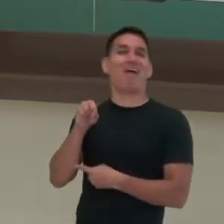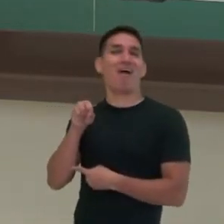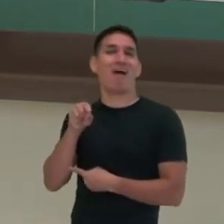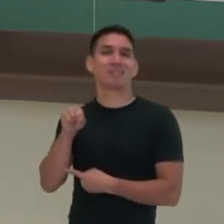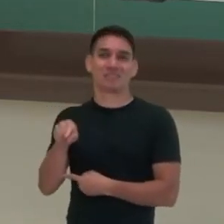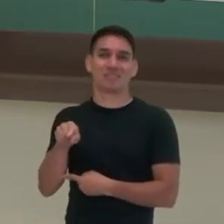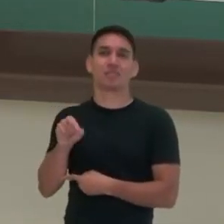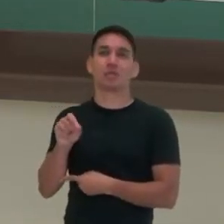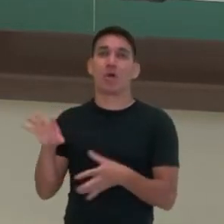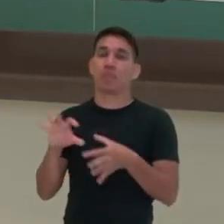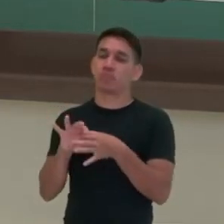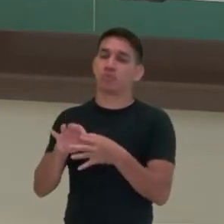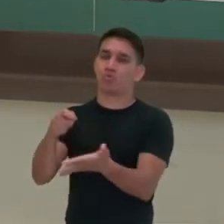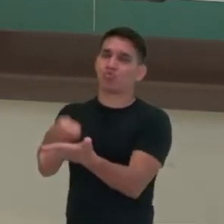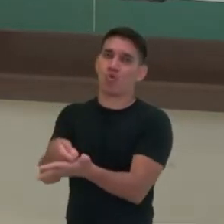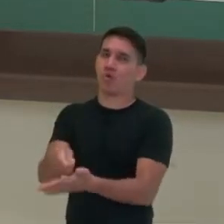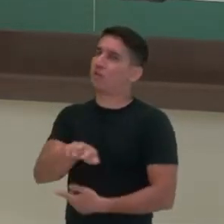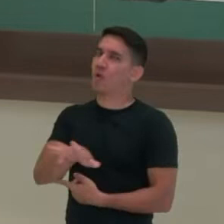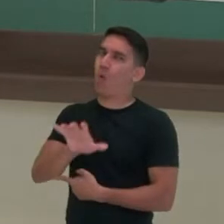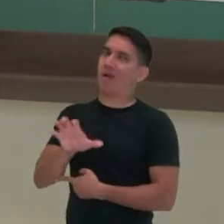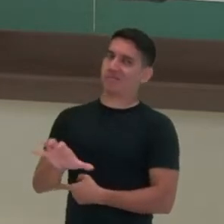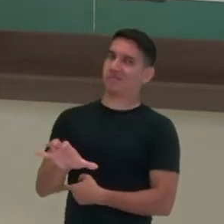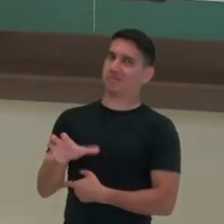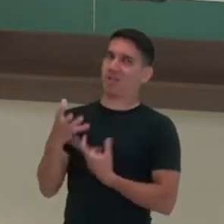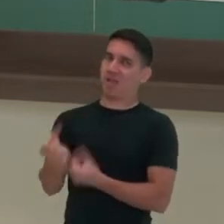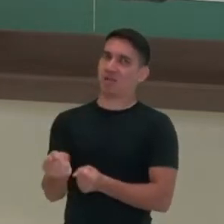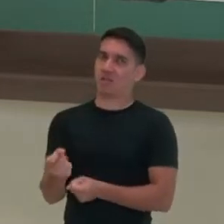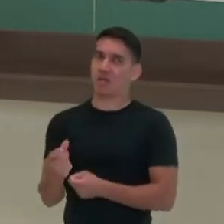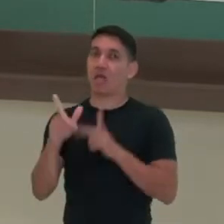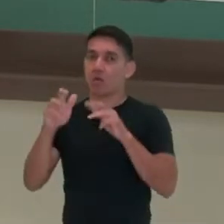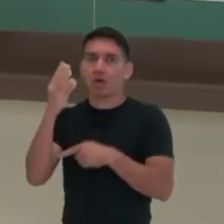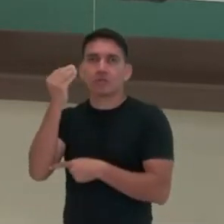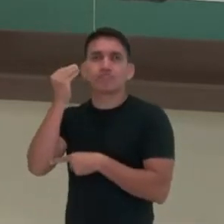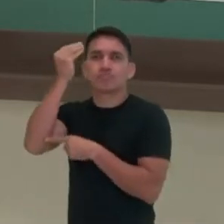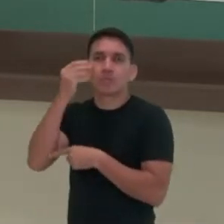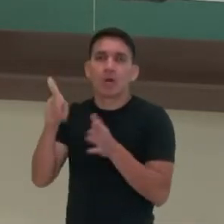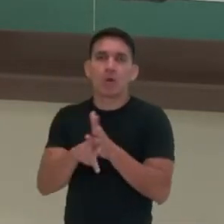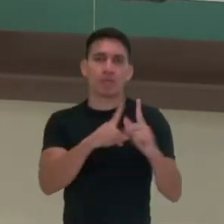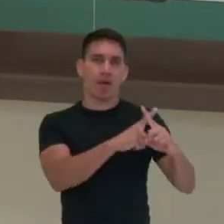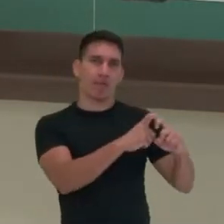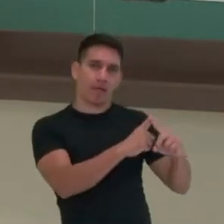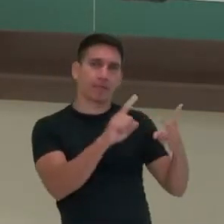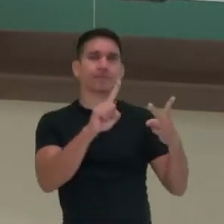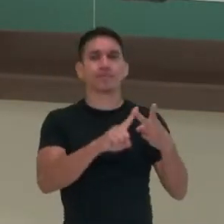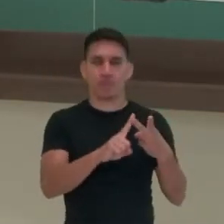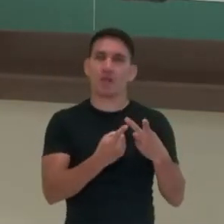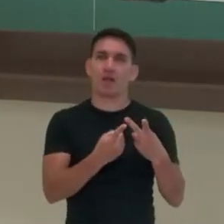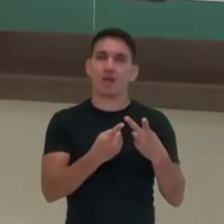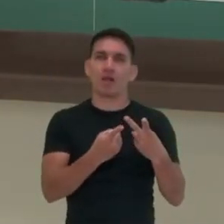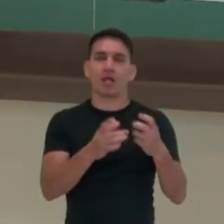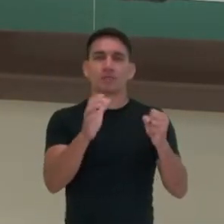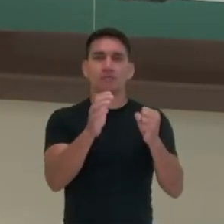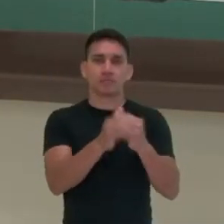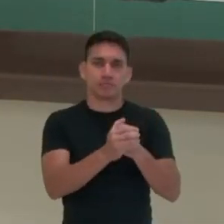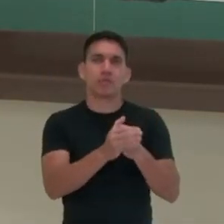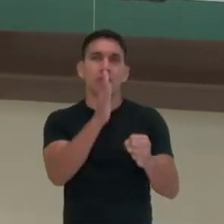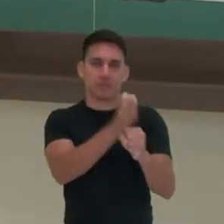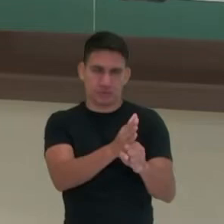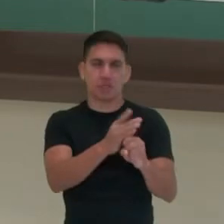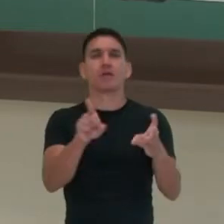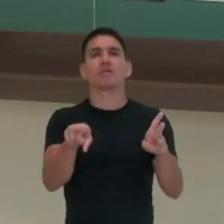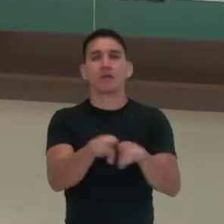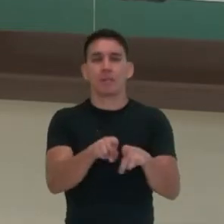sistemas totalitários como nós tivemos a experiência aí do nazismo, do estalinismo, do fascismo